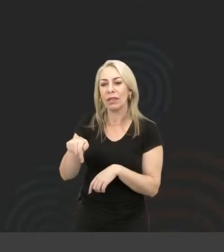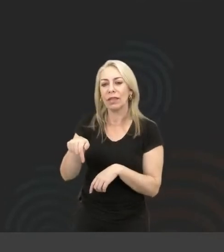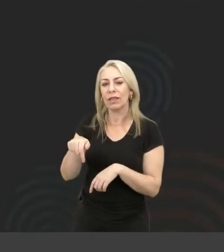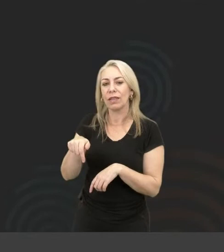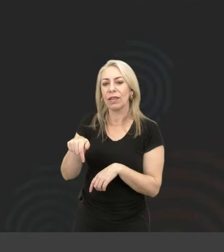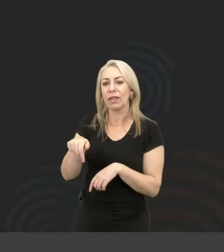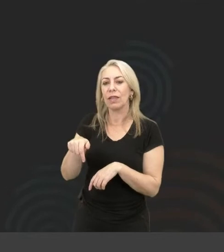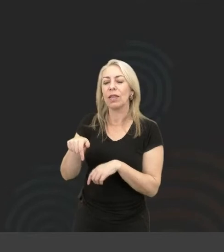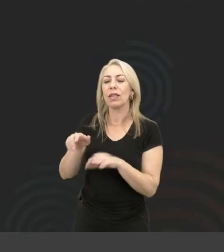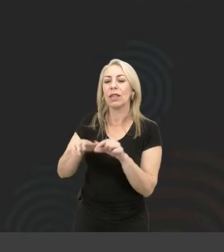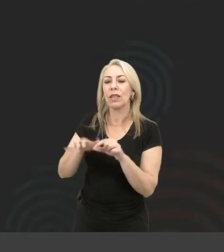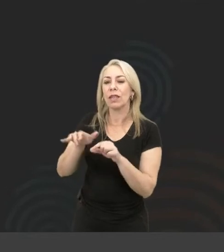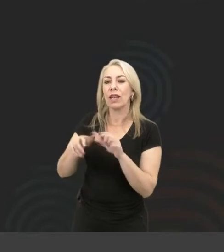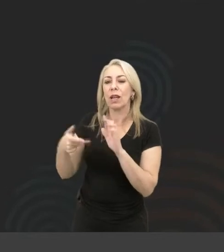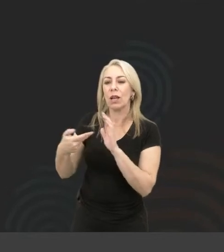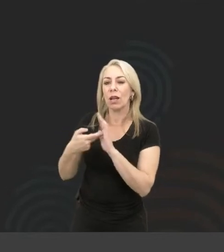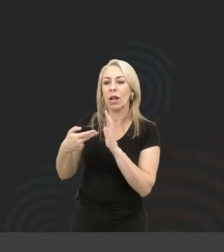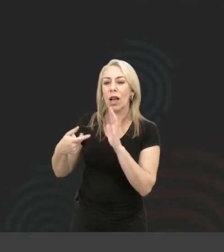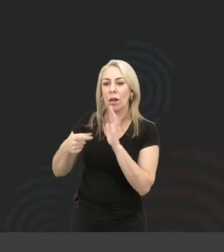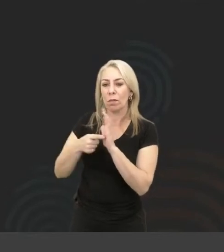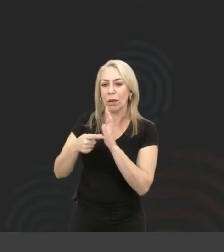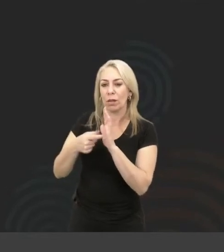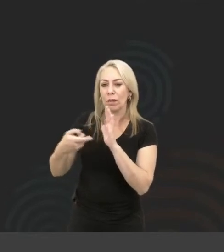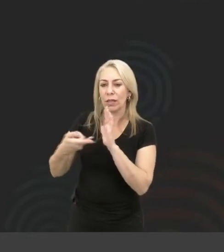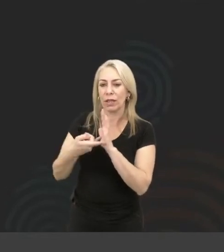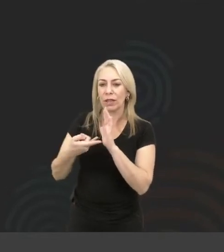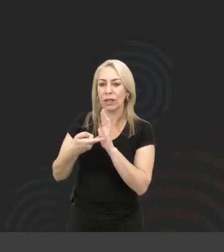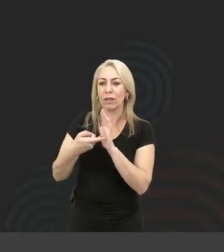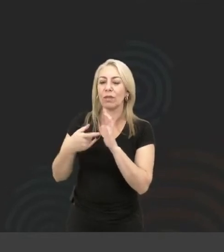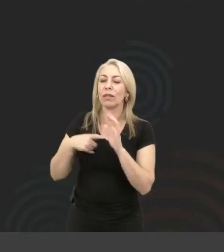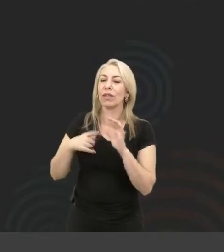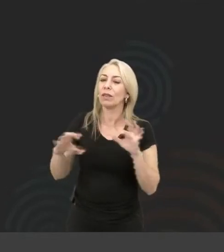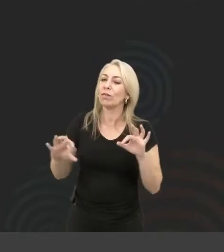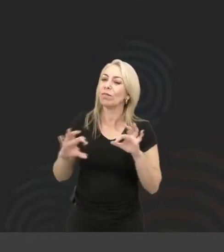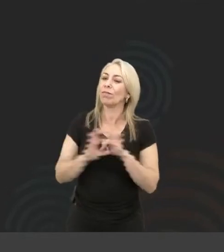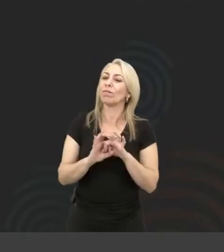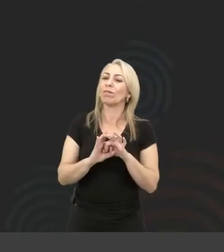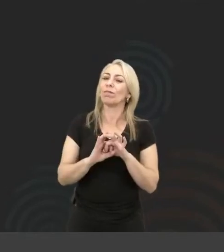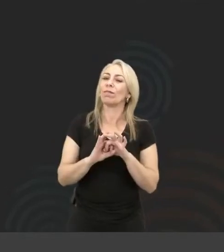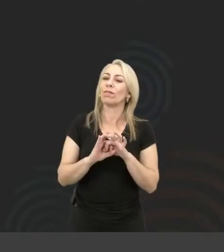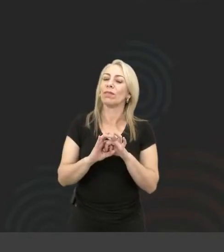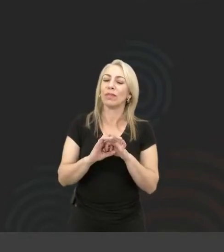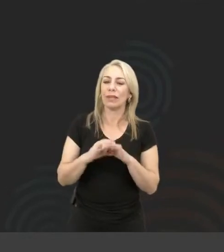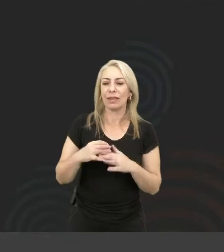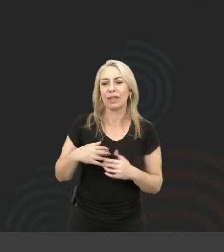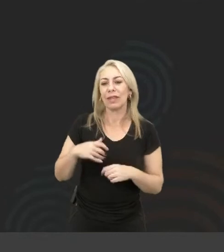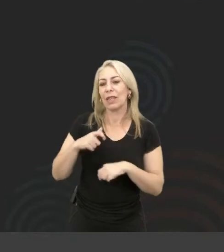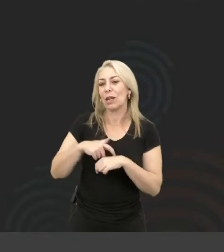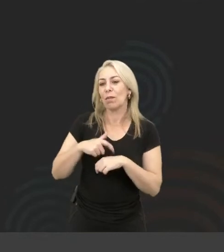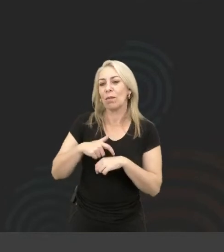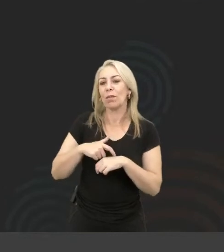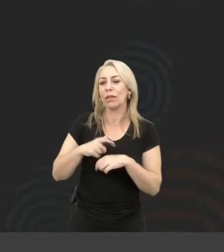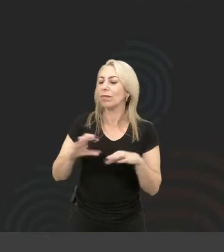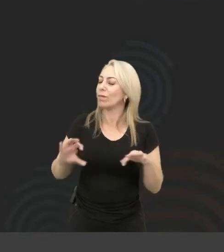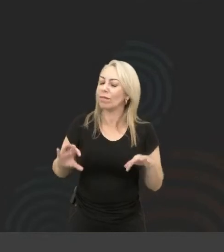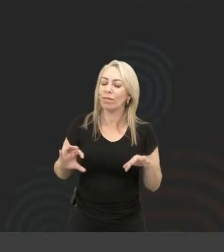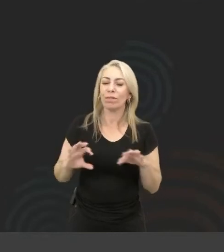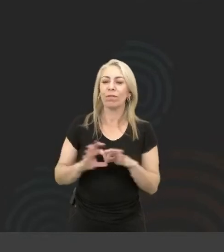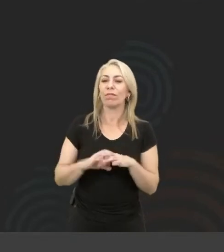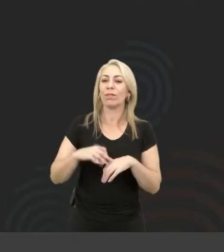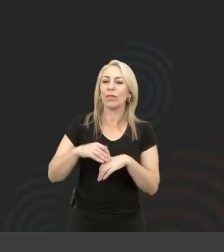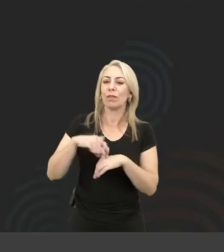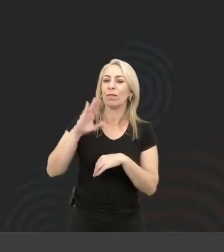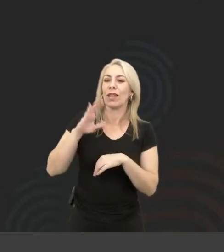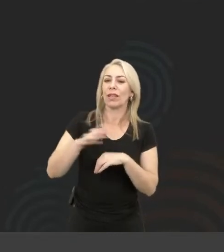e programação que está ali, assim, de mãos juntas. Em algum momento eles vão se juntar, porque quanto